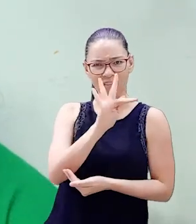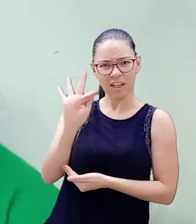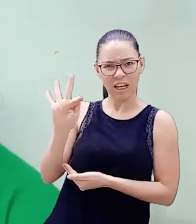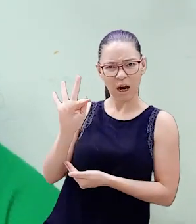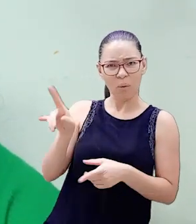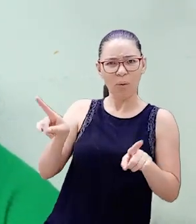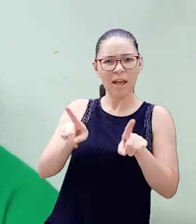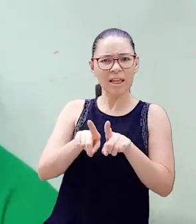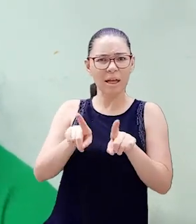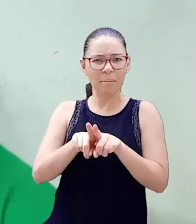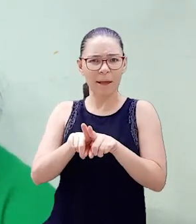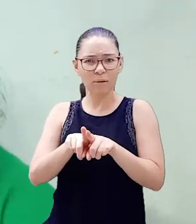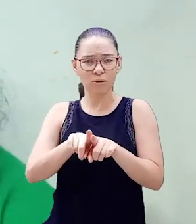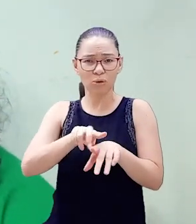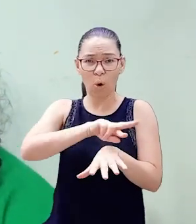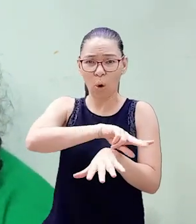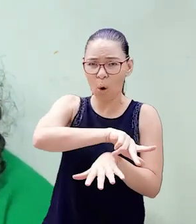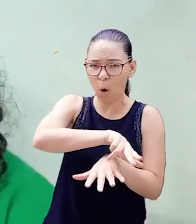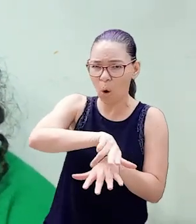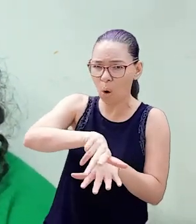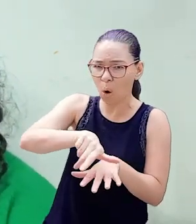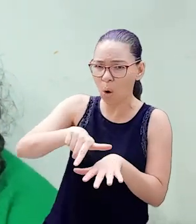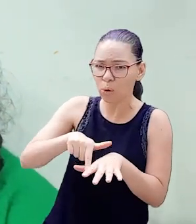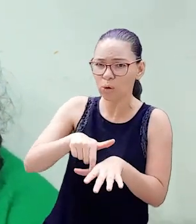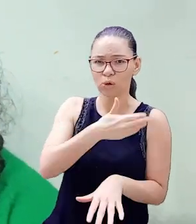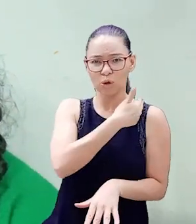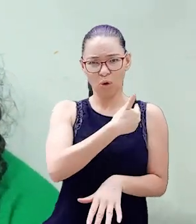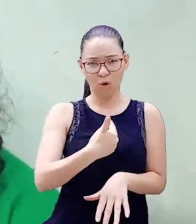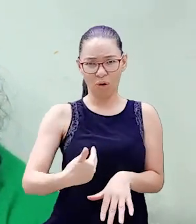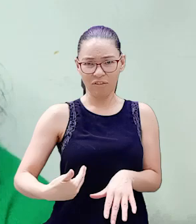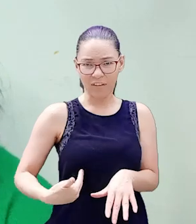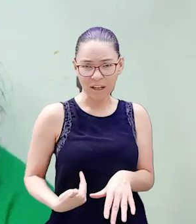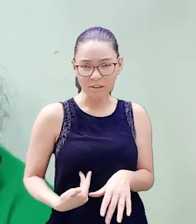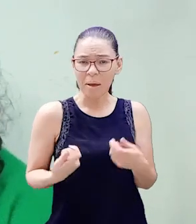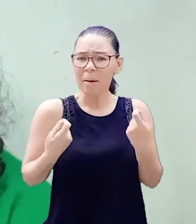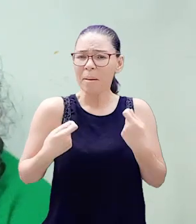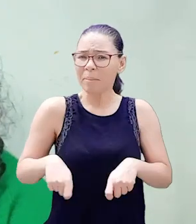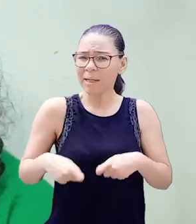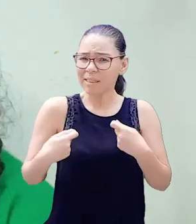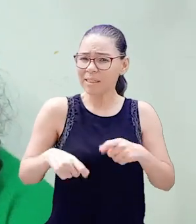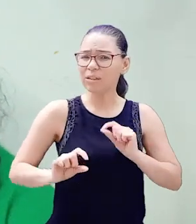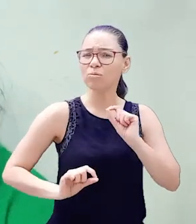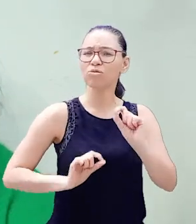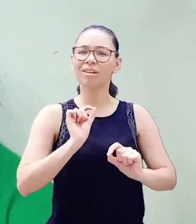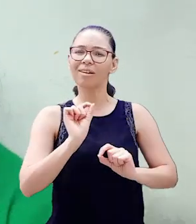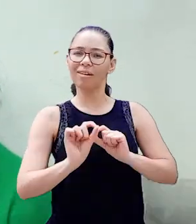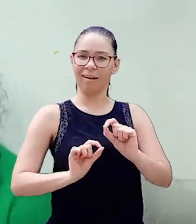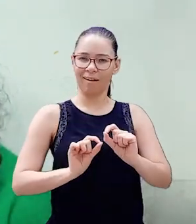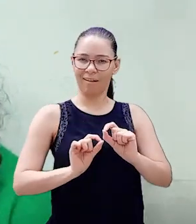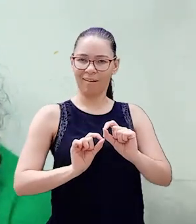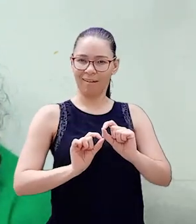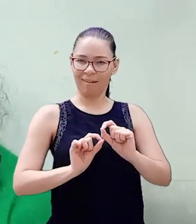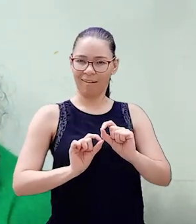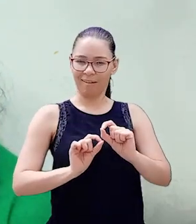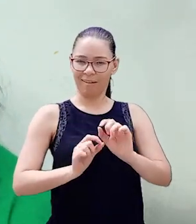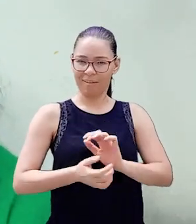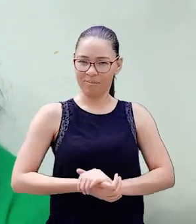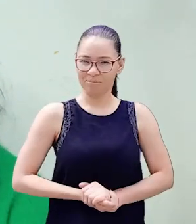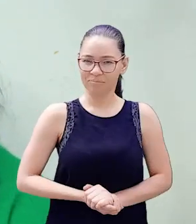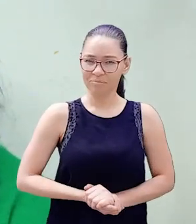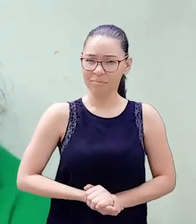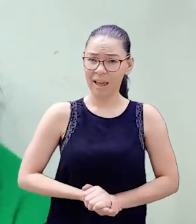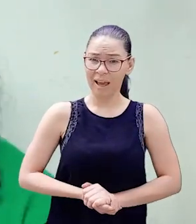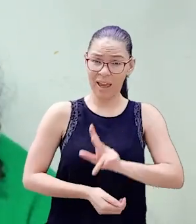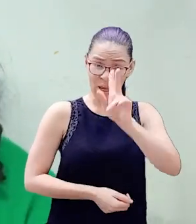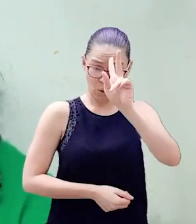estaduais e municipais e aos poderes legislativo, executivo e judiciário. Mas o mais importante é o